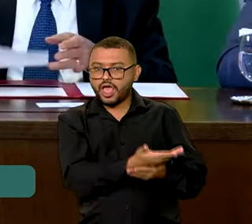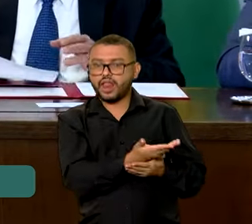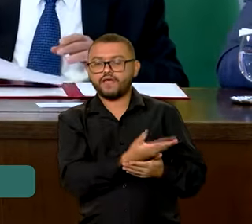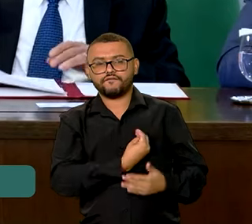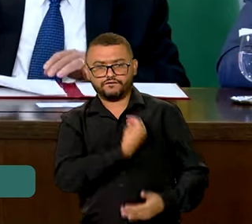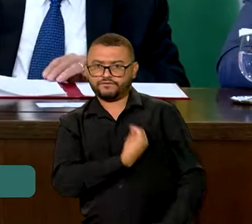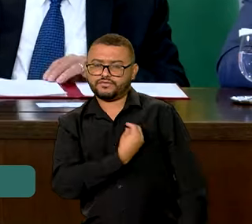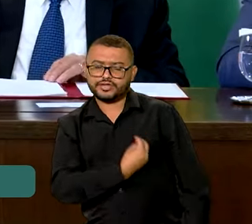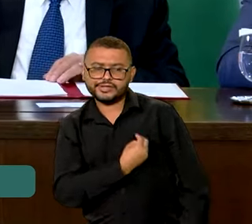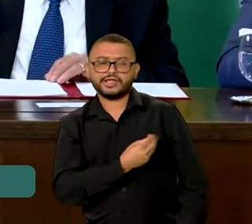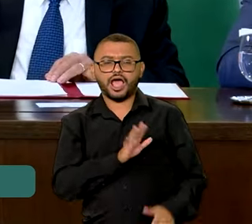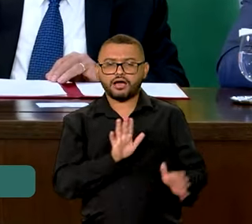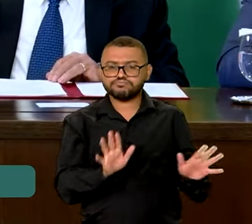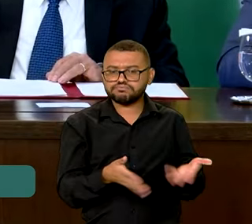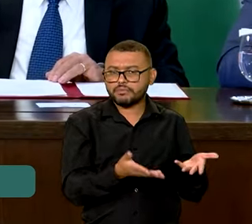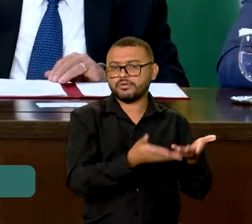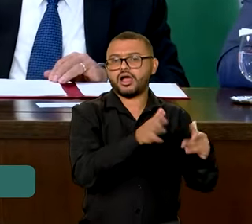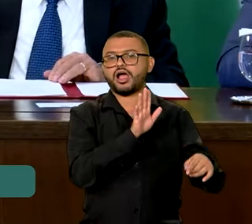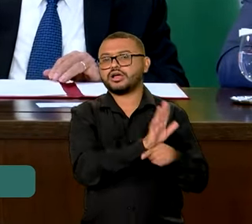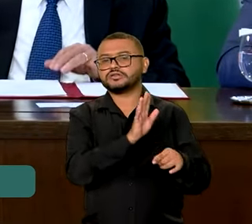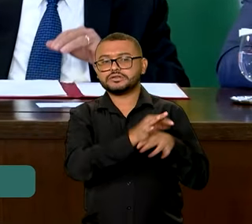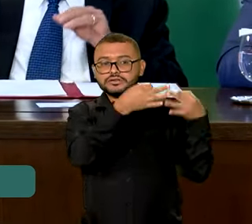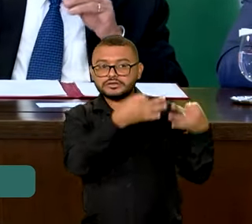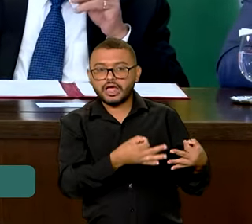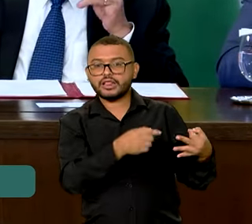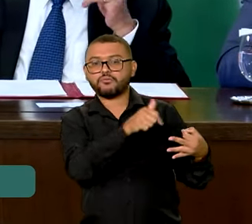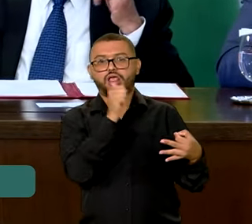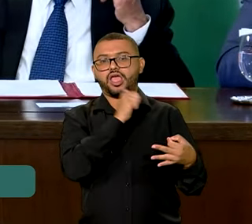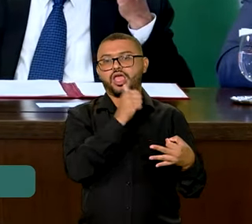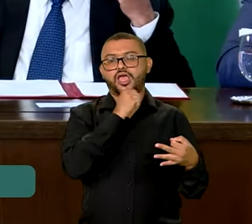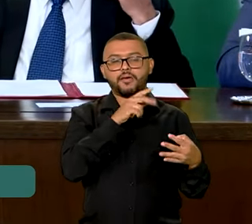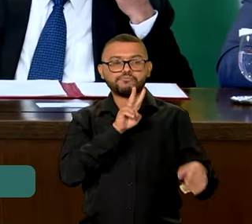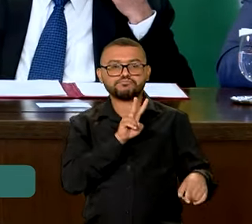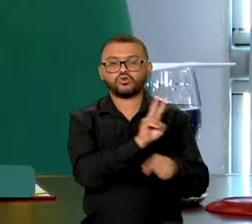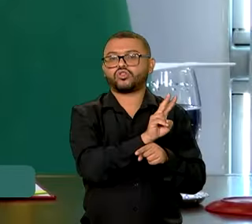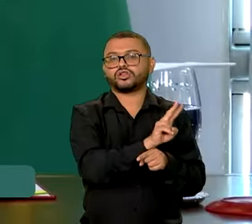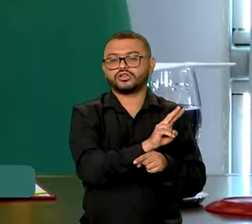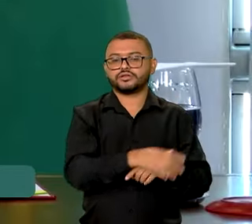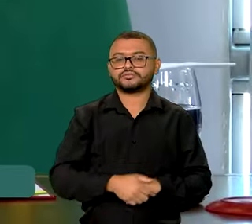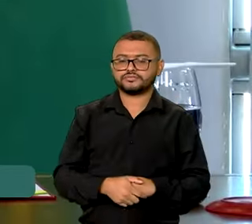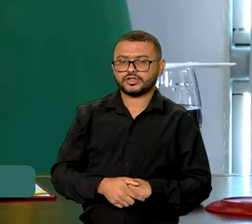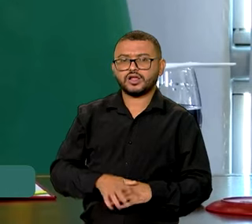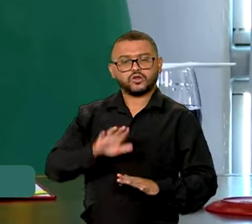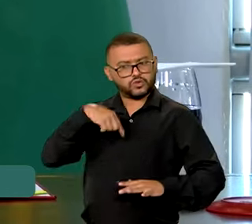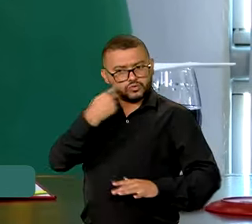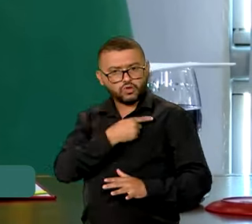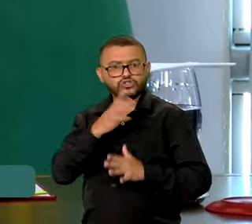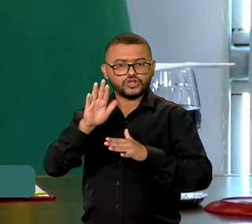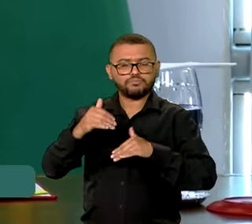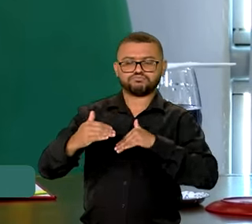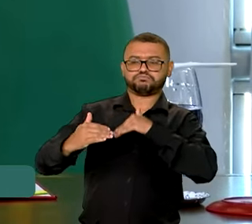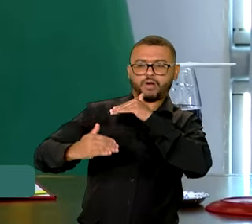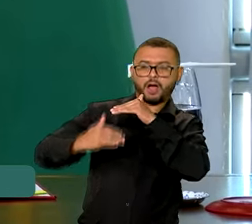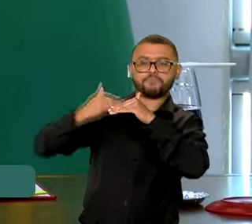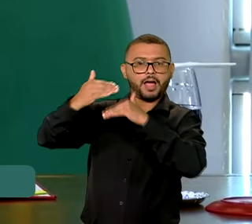condições, de forma que elas sejam protegidas. Nós temos avançado muito. Muita